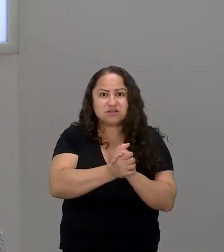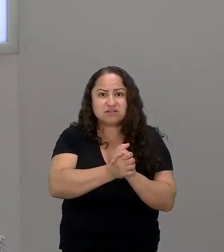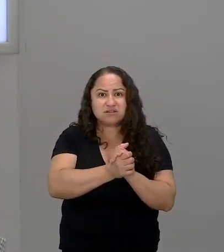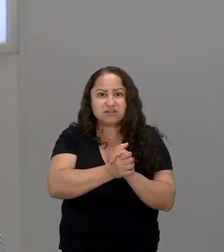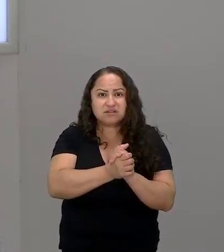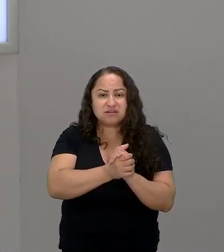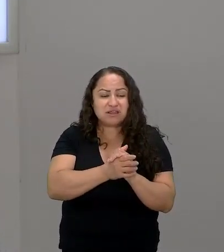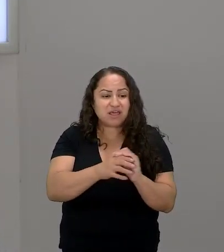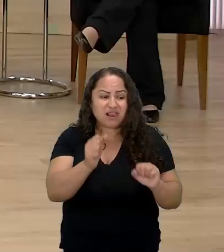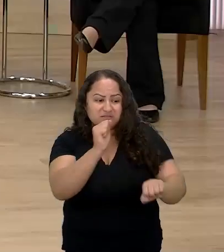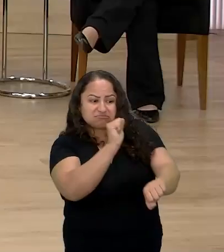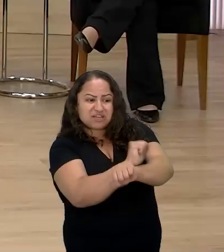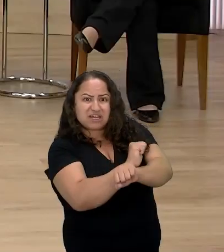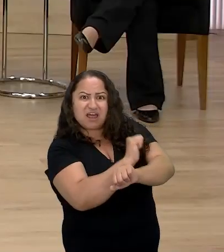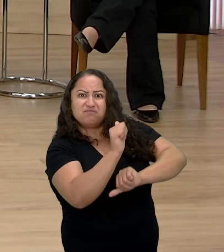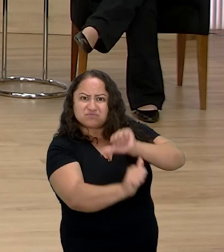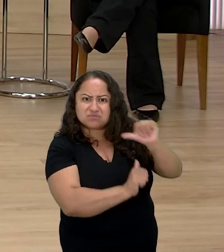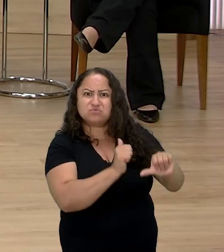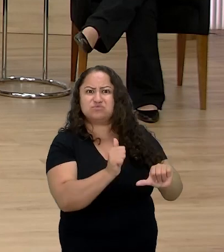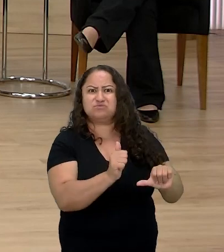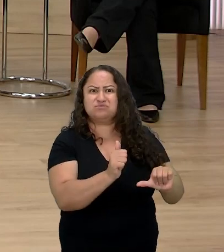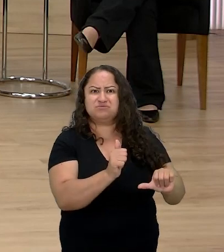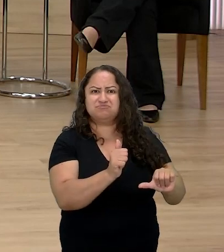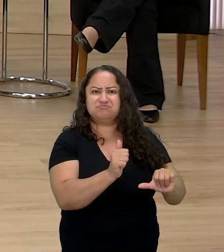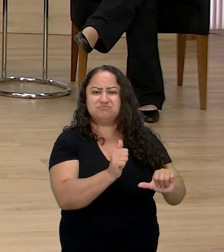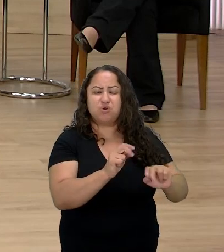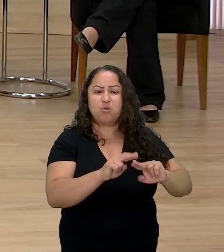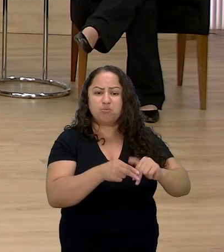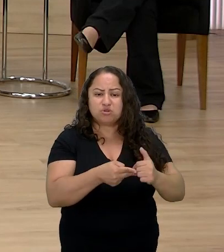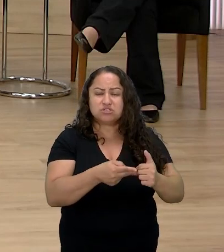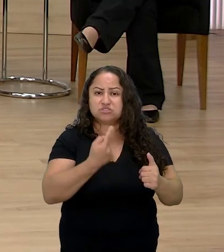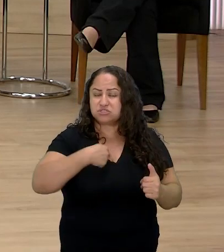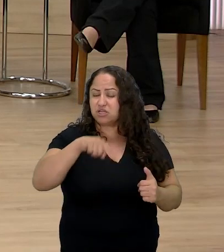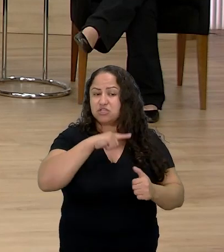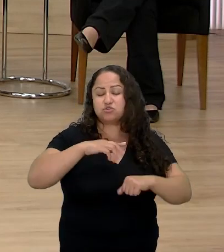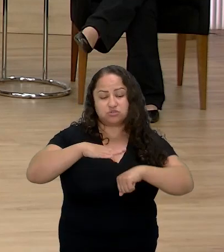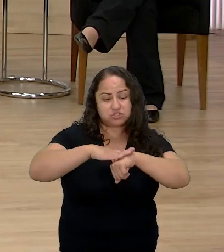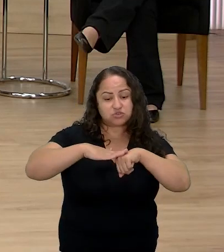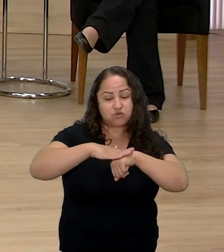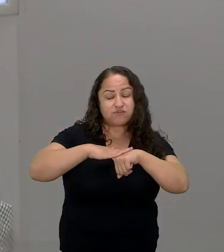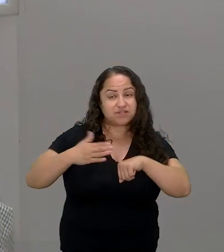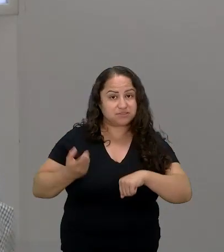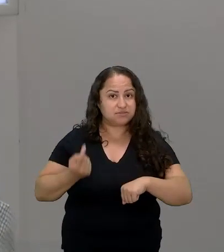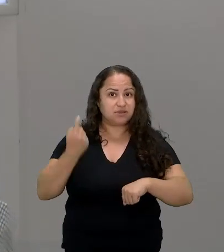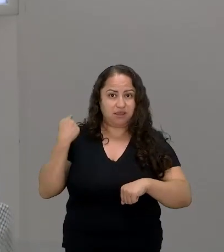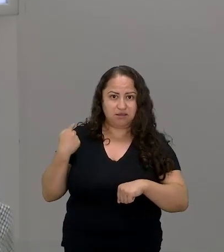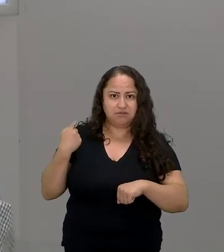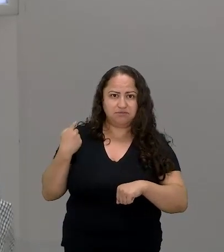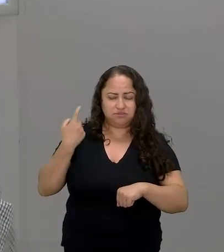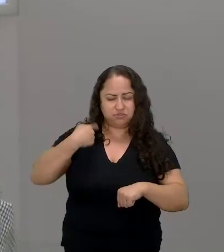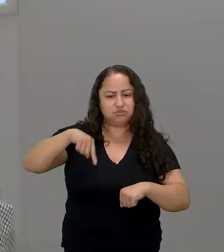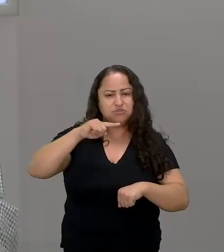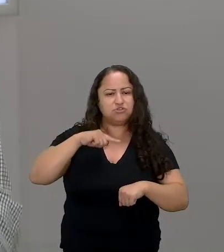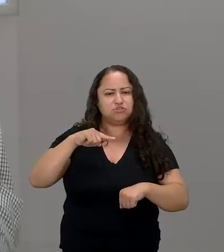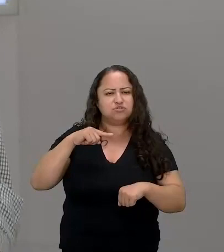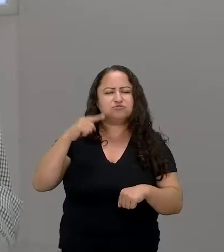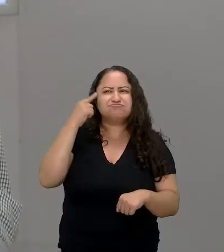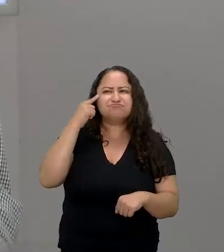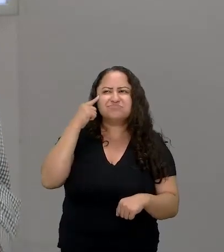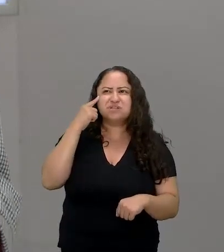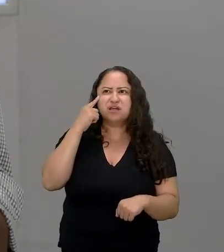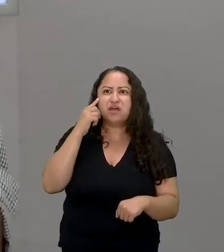né então é uma coisa que lá nas nossas conversas de bastidores a gente falou muito da nossa